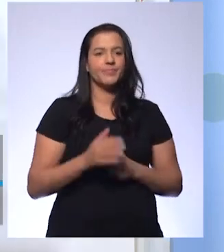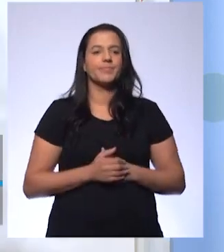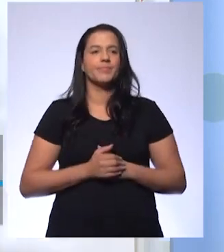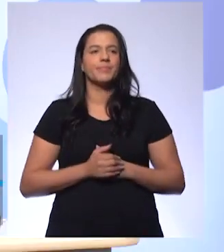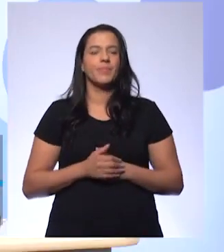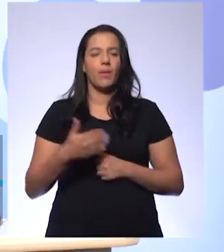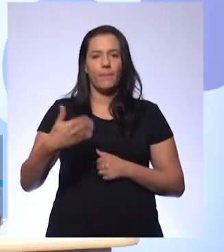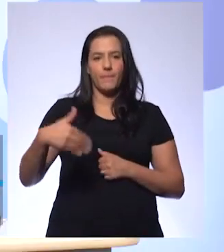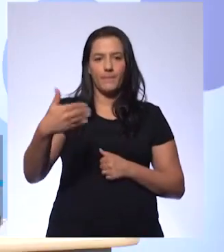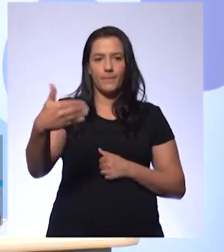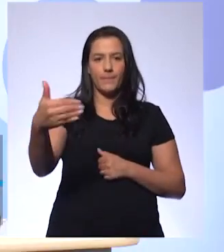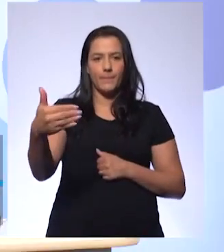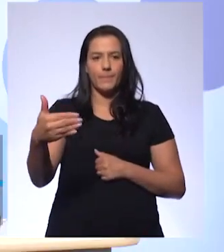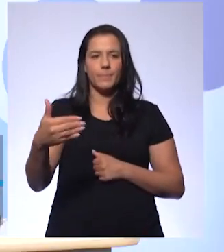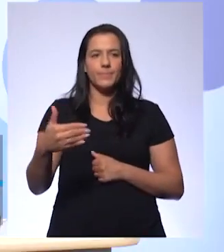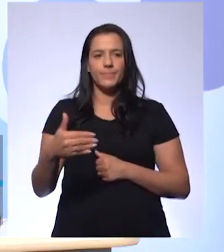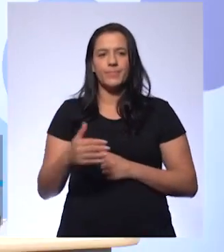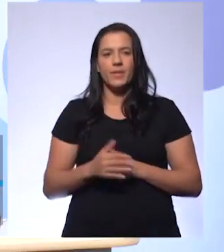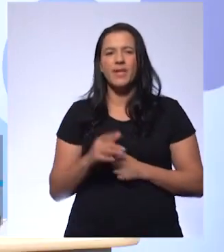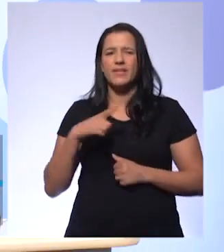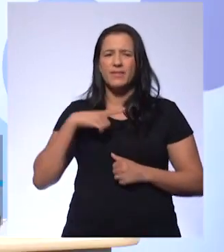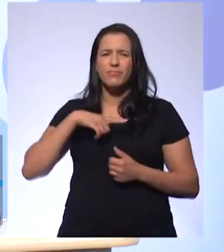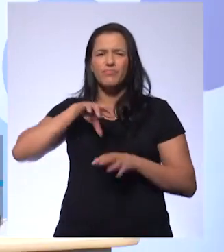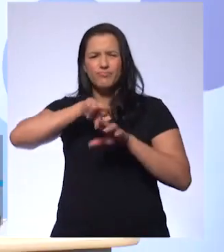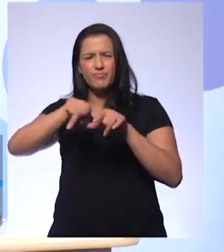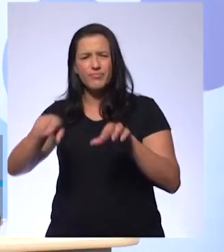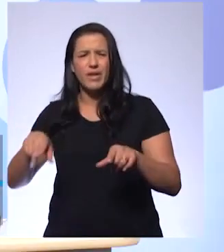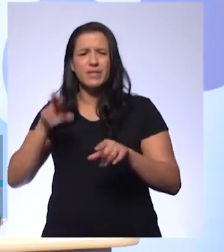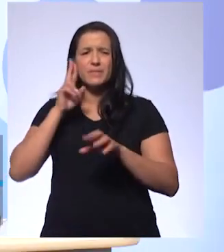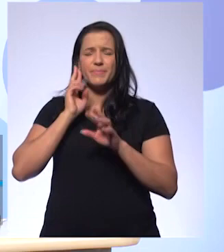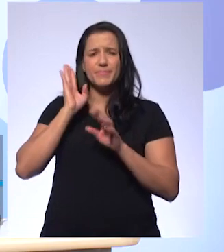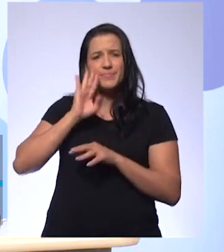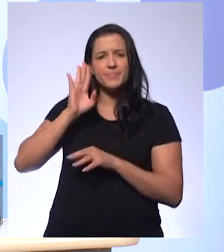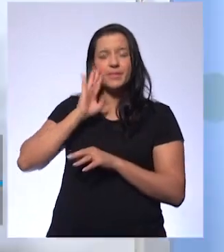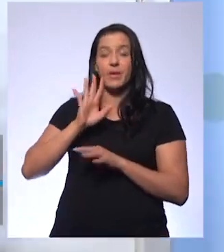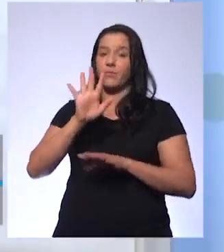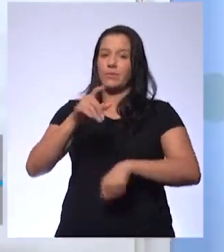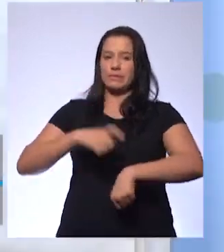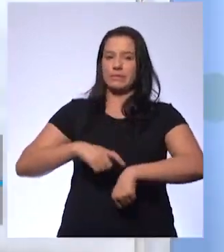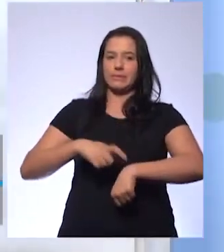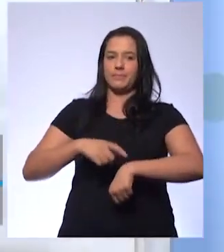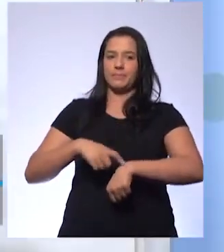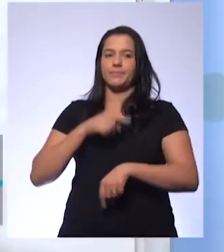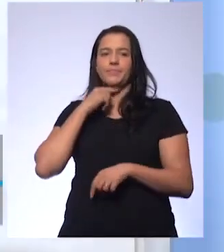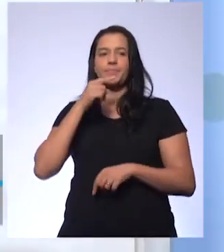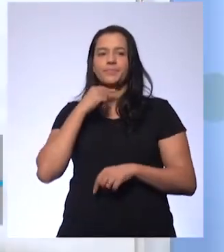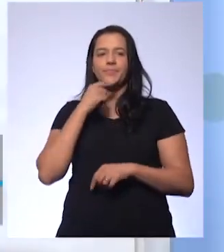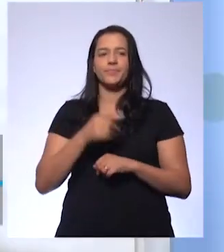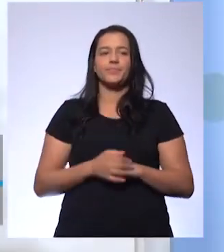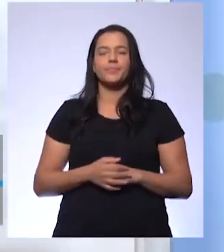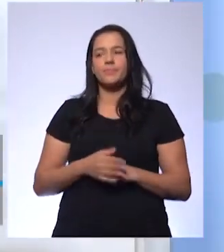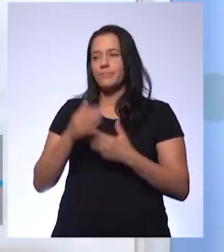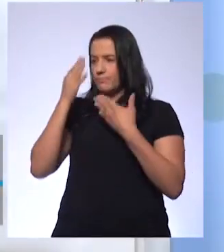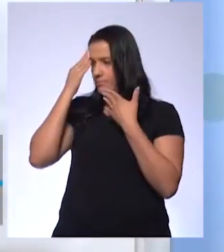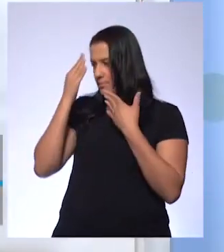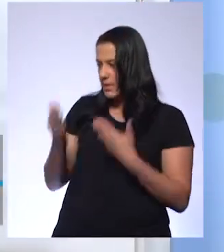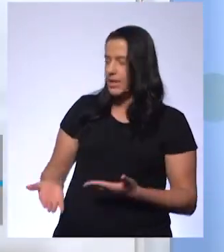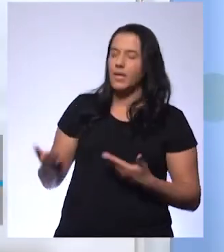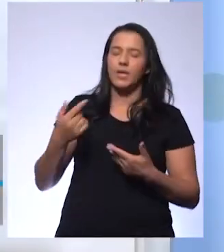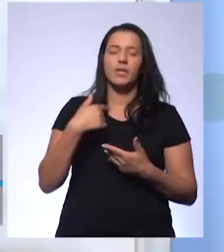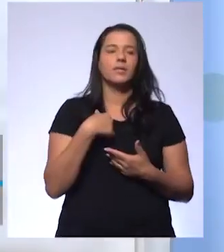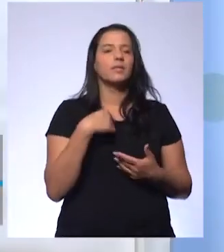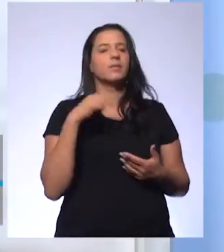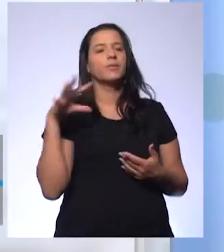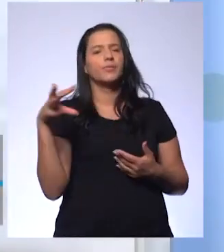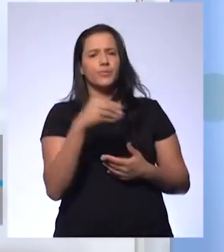Pode. Tem muita coisa legal aqui, mas não vai dar tempo, né? ele. Não vai dar tempo. Obrigado, viu gente? Pode continuar, tá? Eu adoro isso.